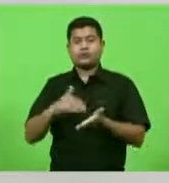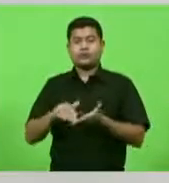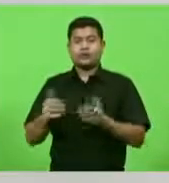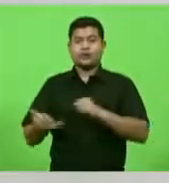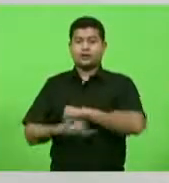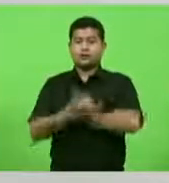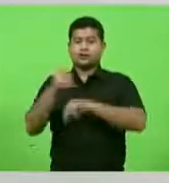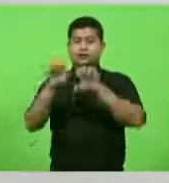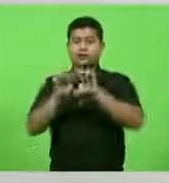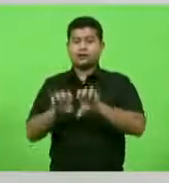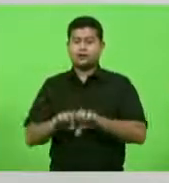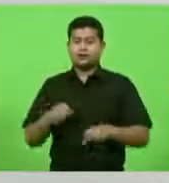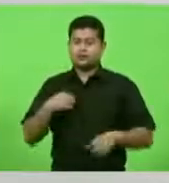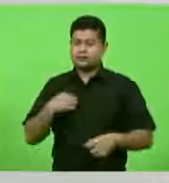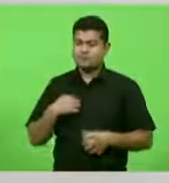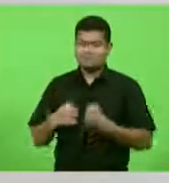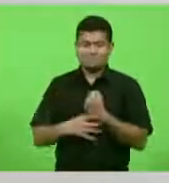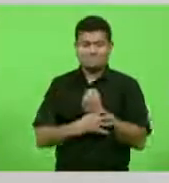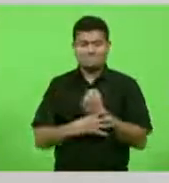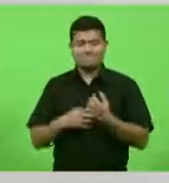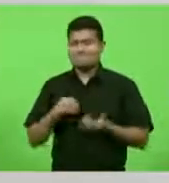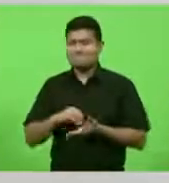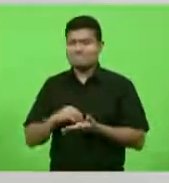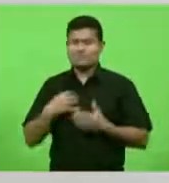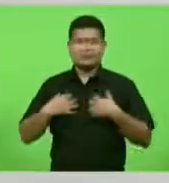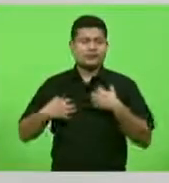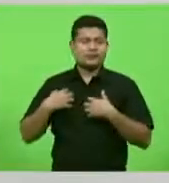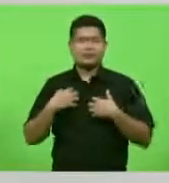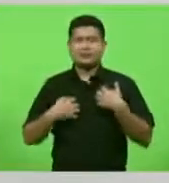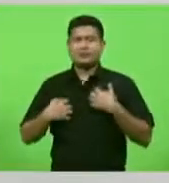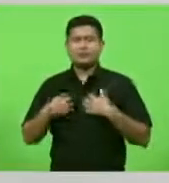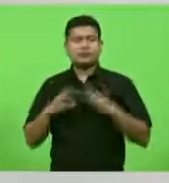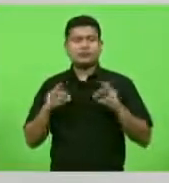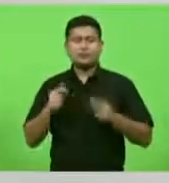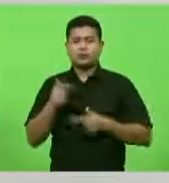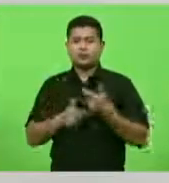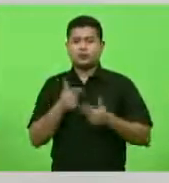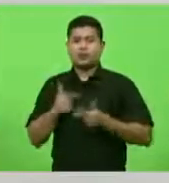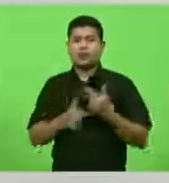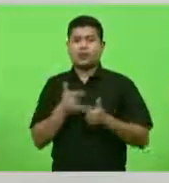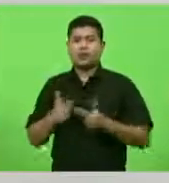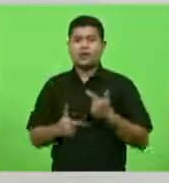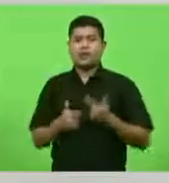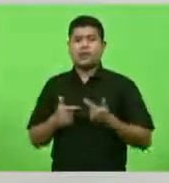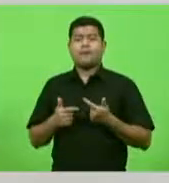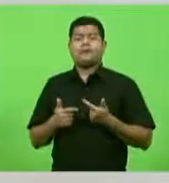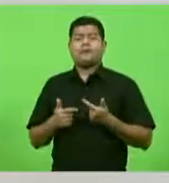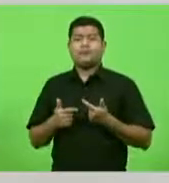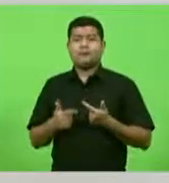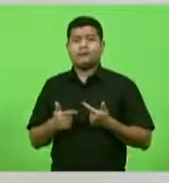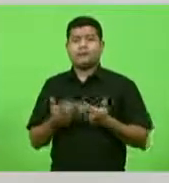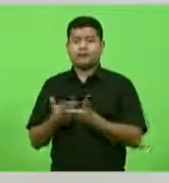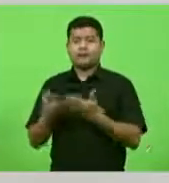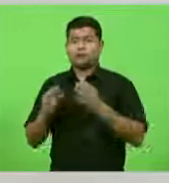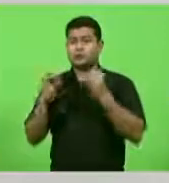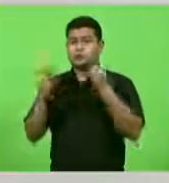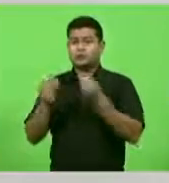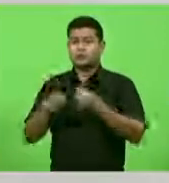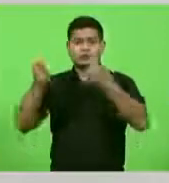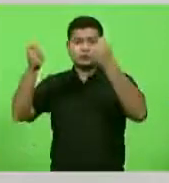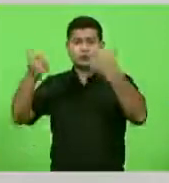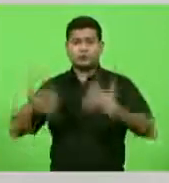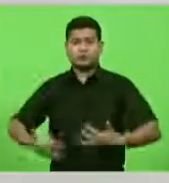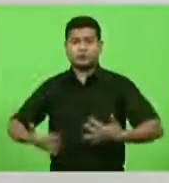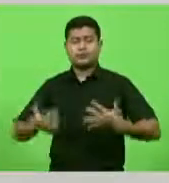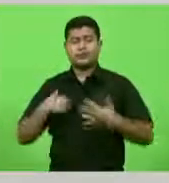Então, eu fico, assim, numa insegurança tão grande de todo o nosso trabalho, de todo o convencimento, de todas as explicações, as